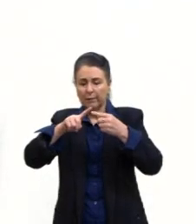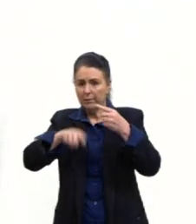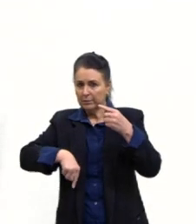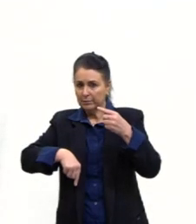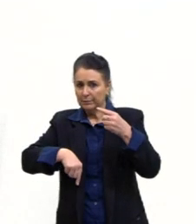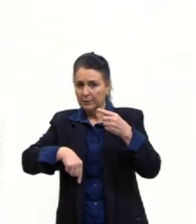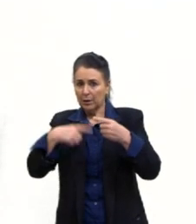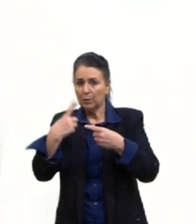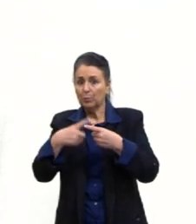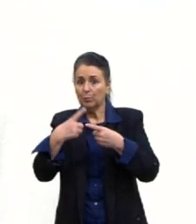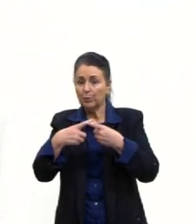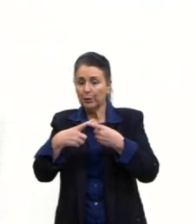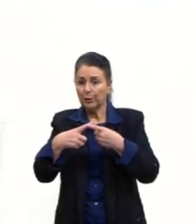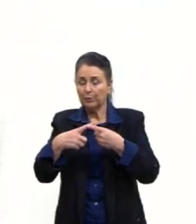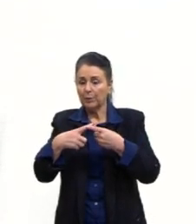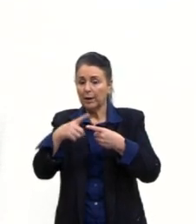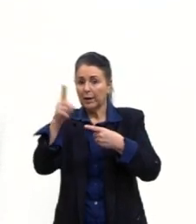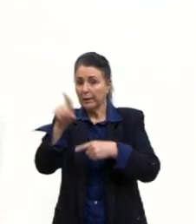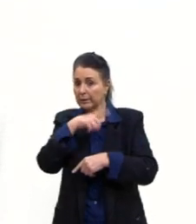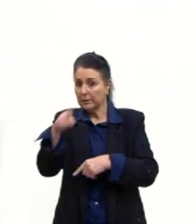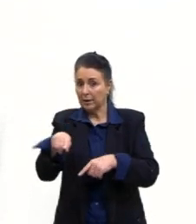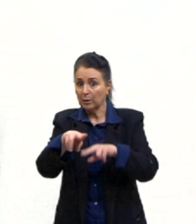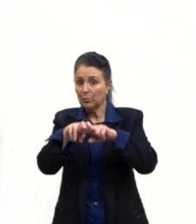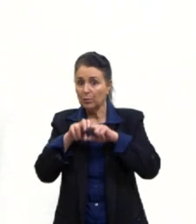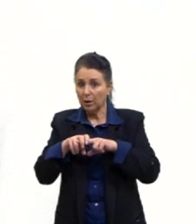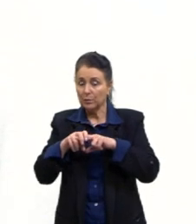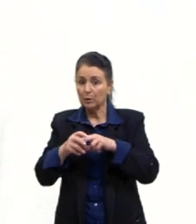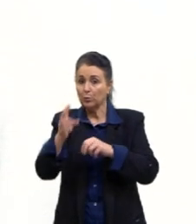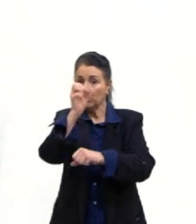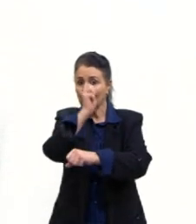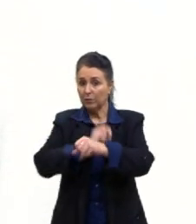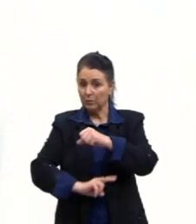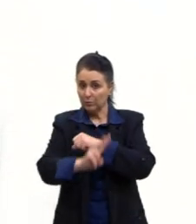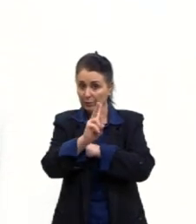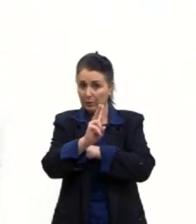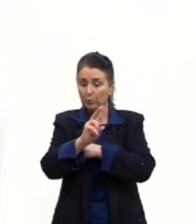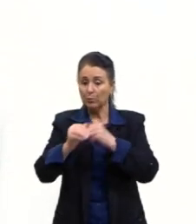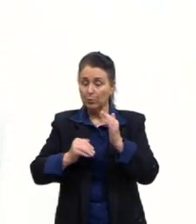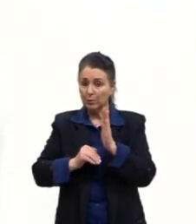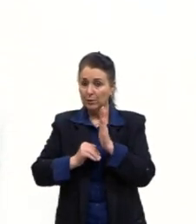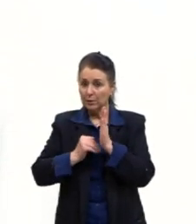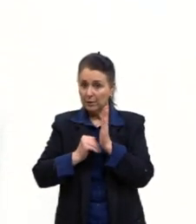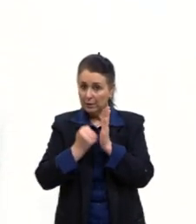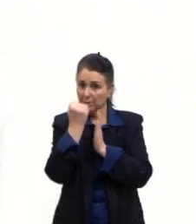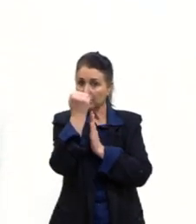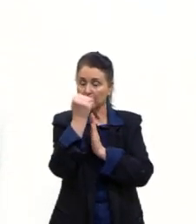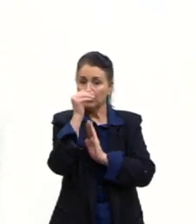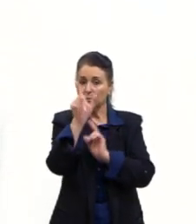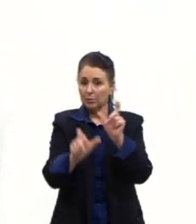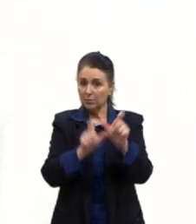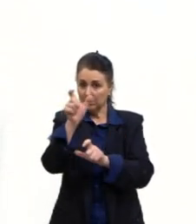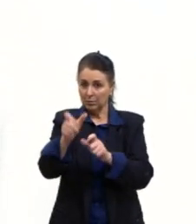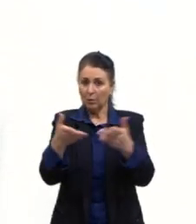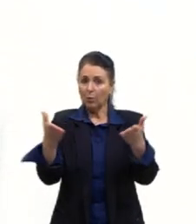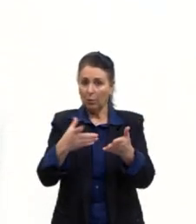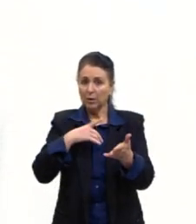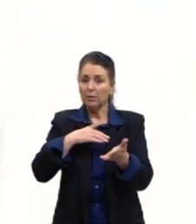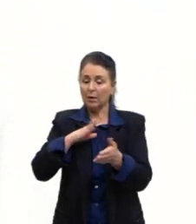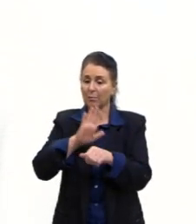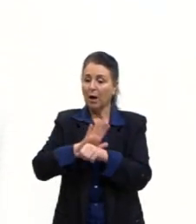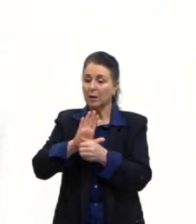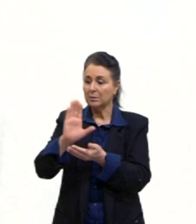agonizada, devido ao envelhecimento dessa população. E agora até tem alguns incentivos, porque